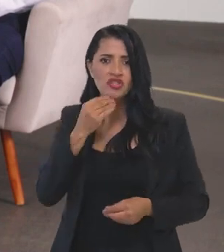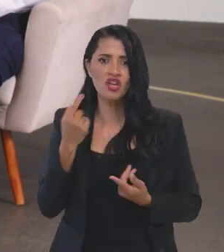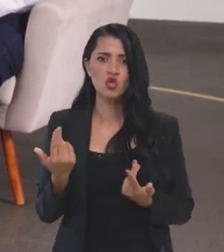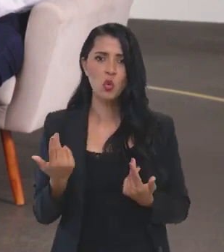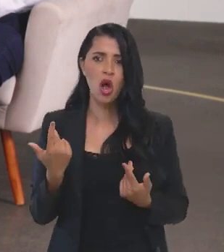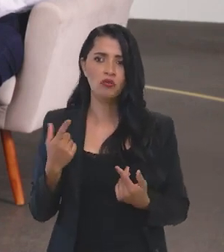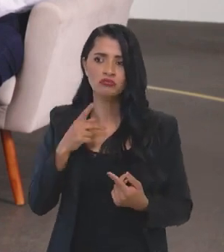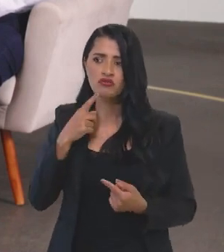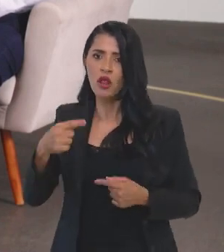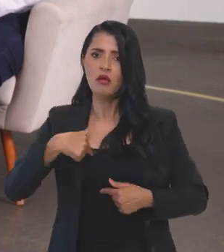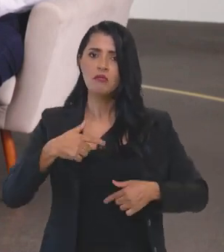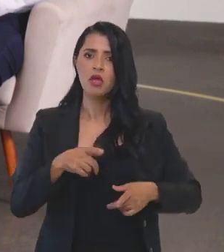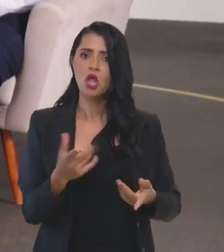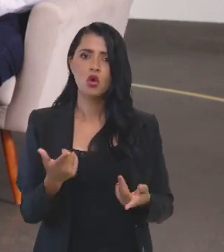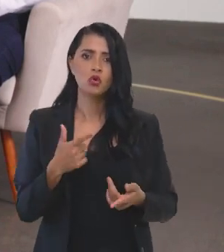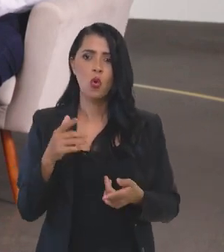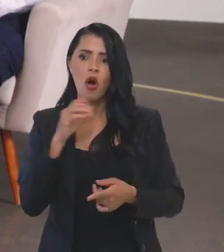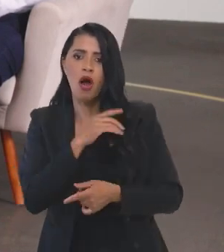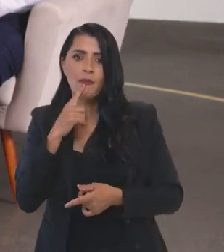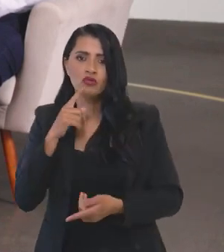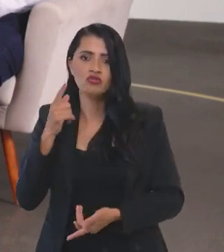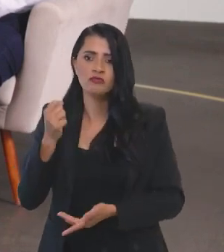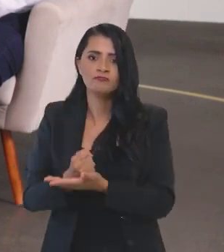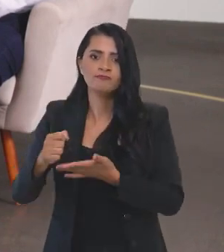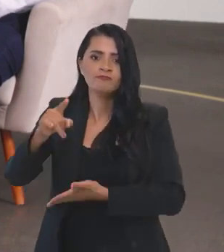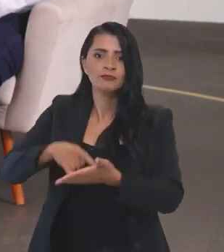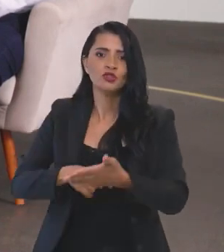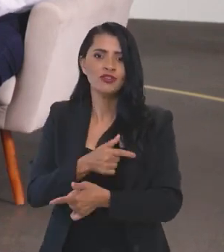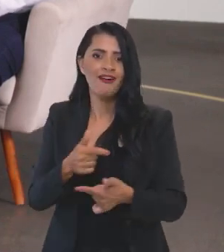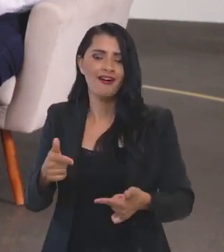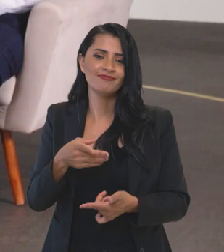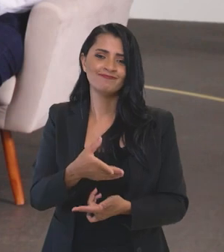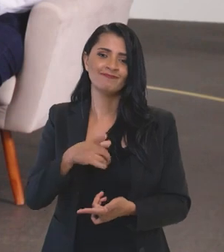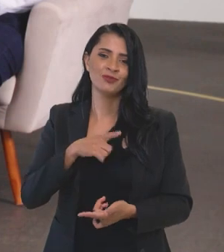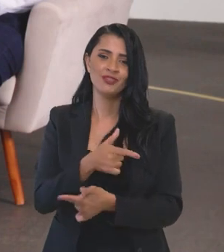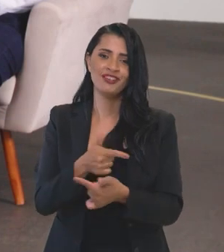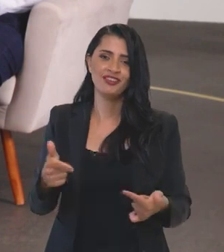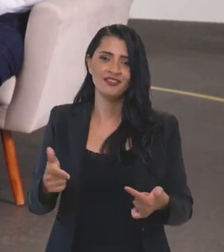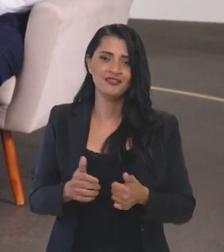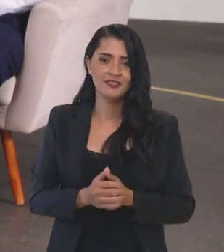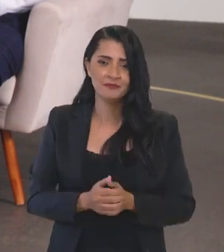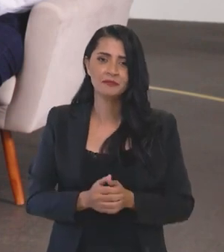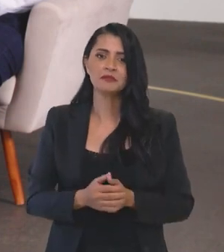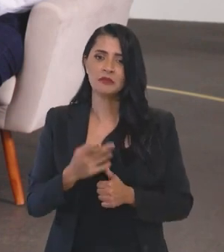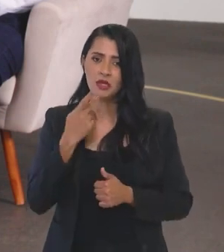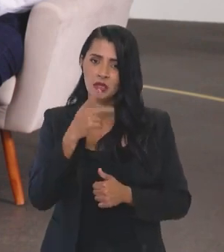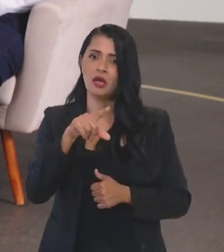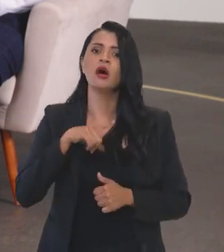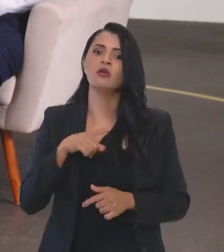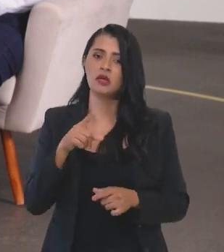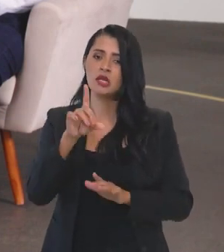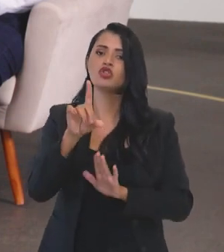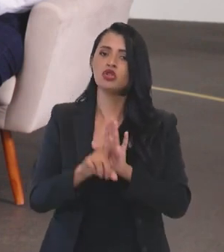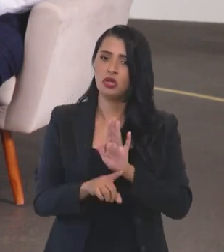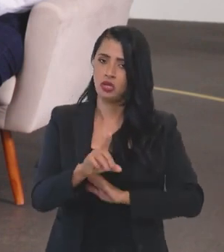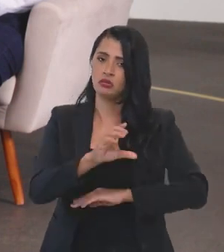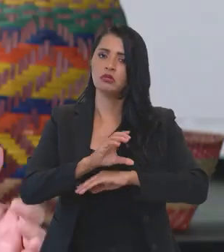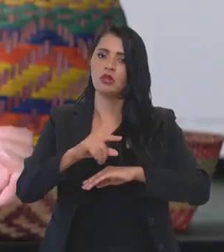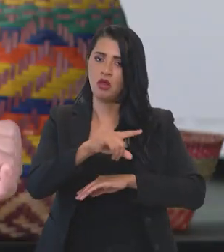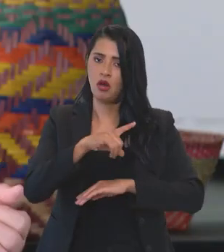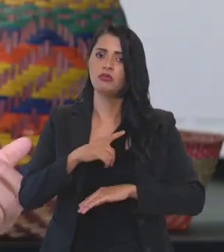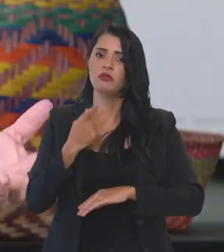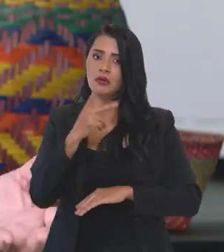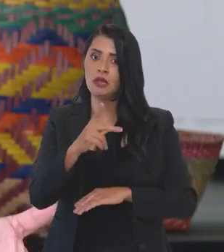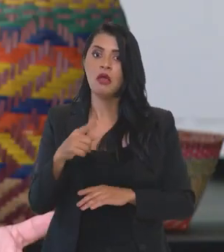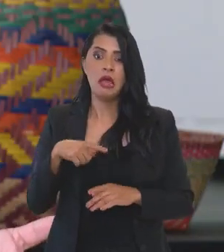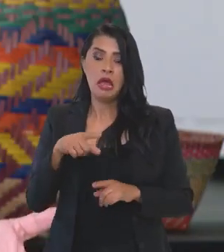mesma oportunidade de questionamento ou agilidade no reconhecimento de suas terras. Então, nós estamos desconsiderando direitos constitucionais,